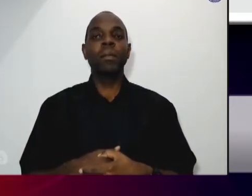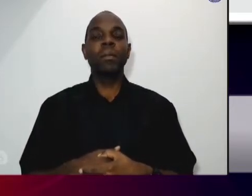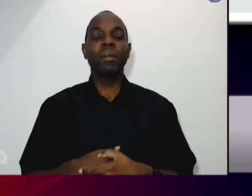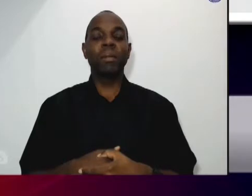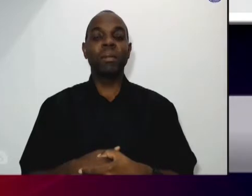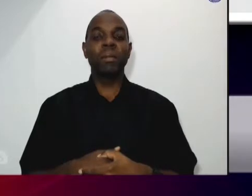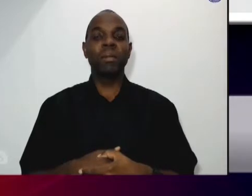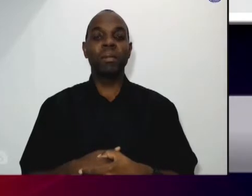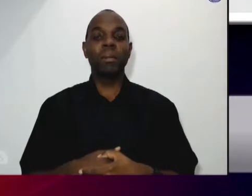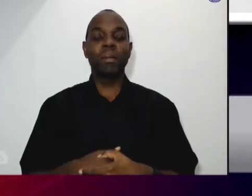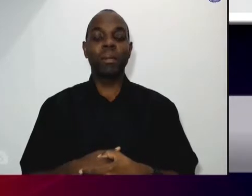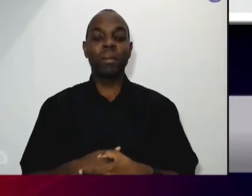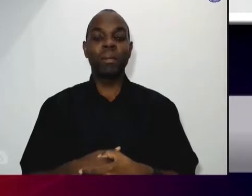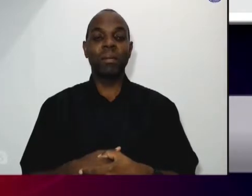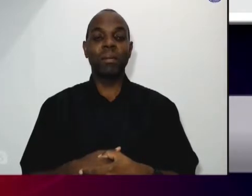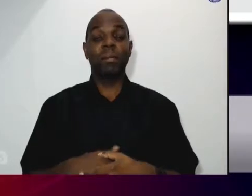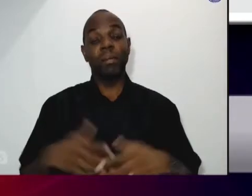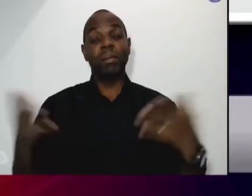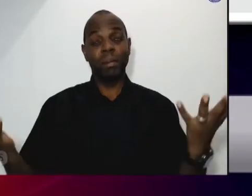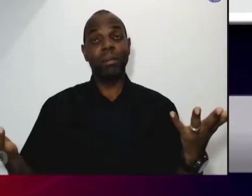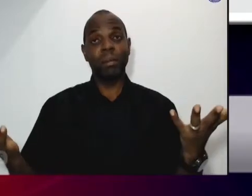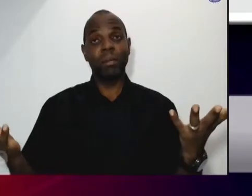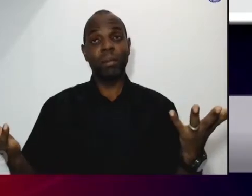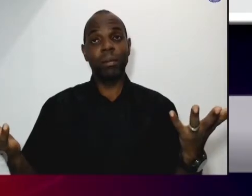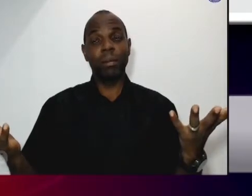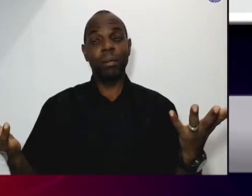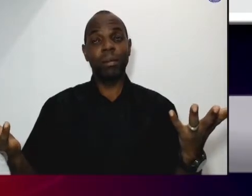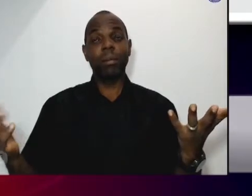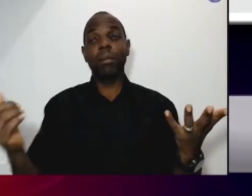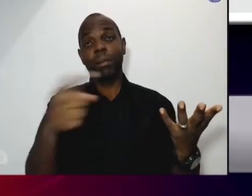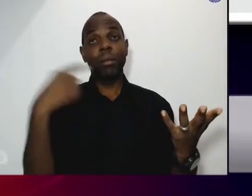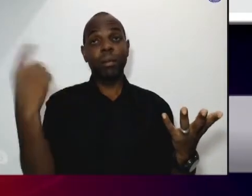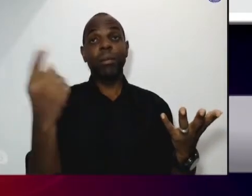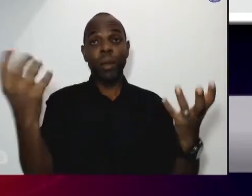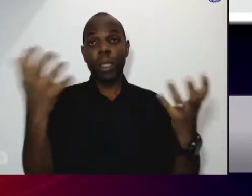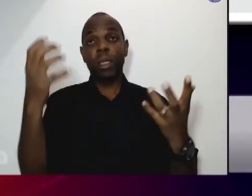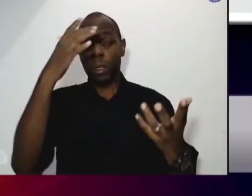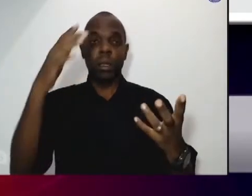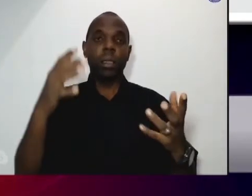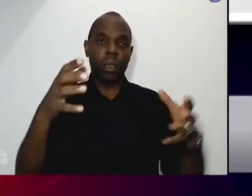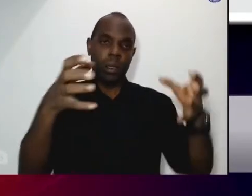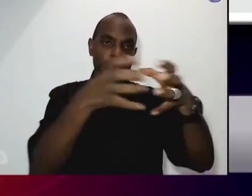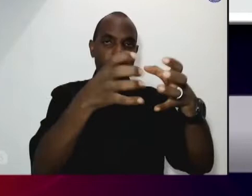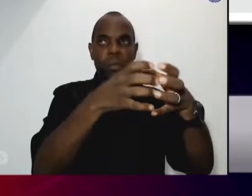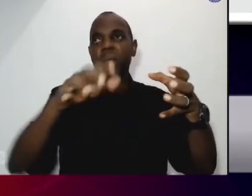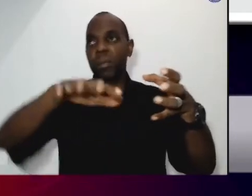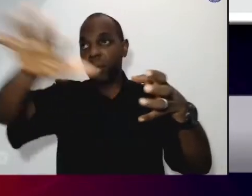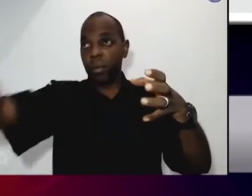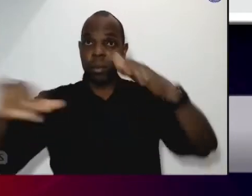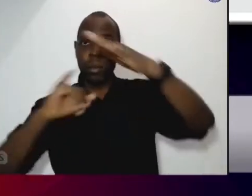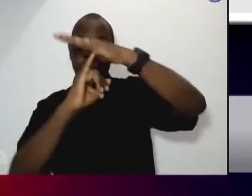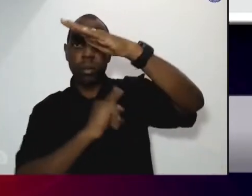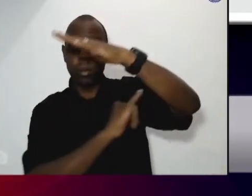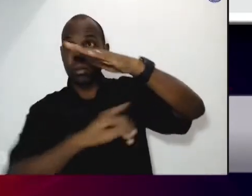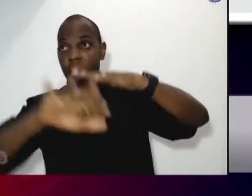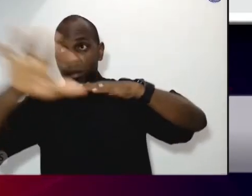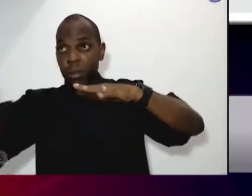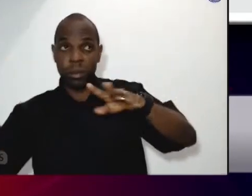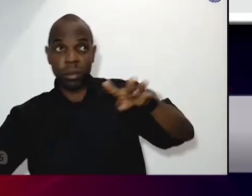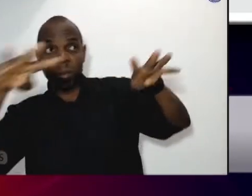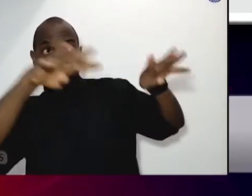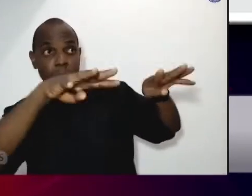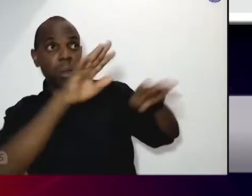nós queremos ser reconhecidos pela comunidade como uma instituição capaz de expandir o horizonte